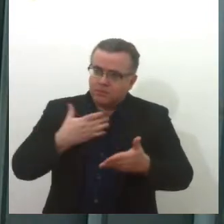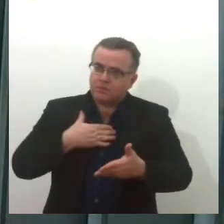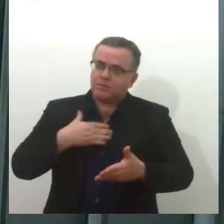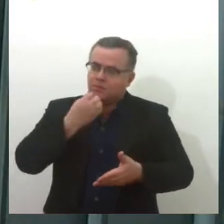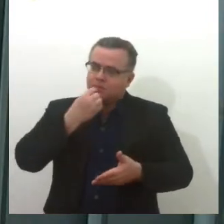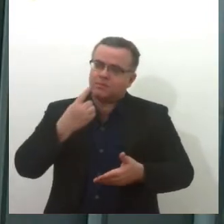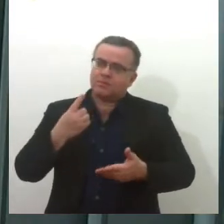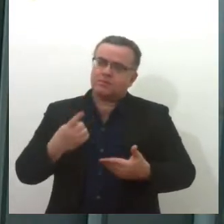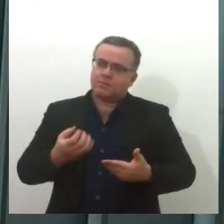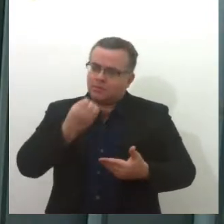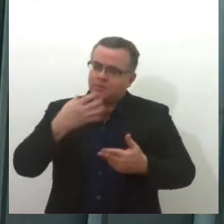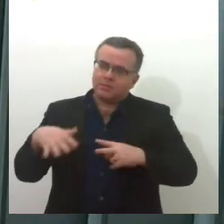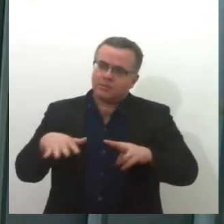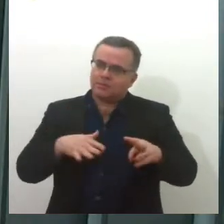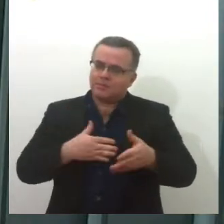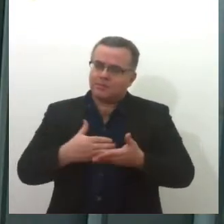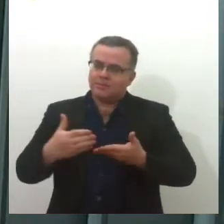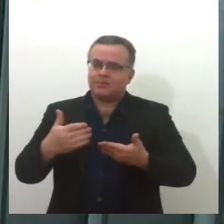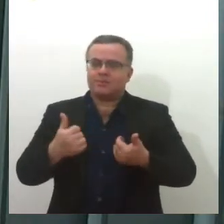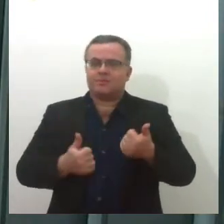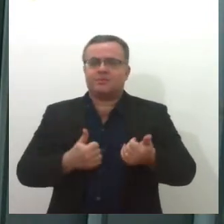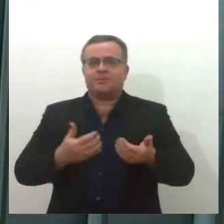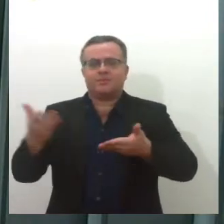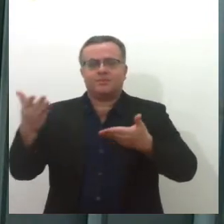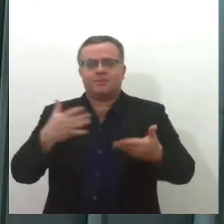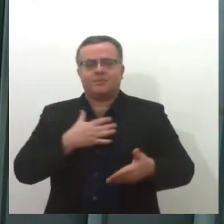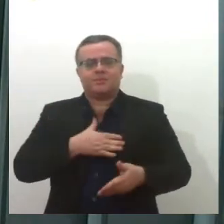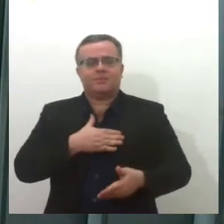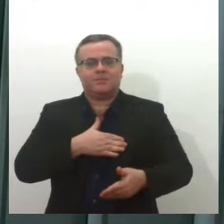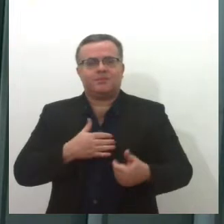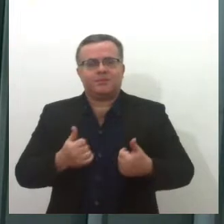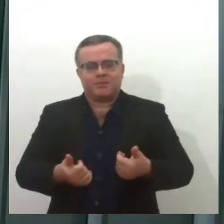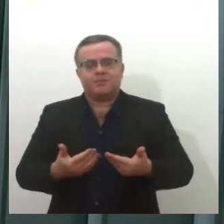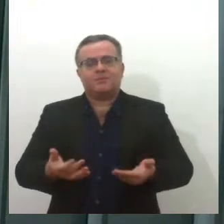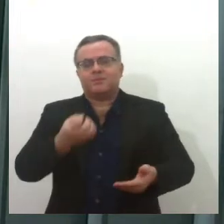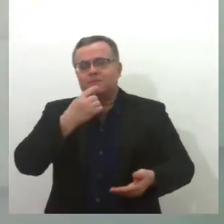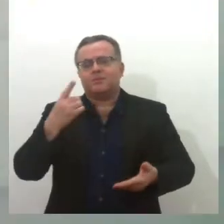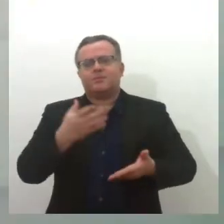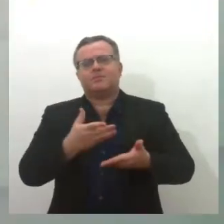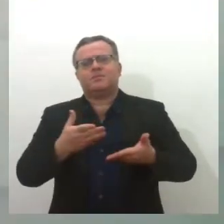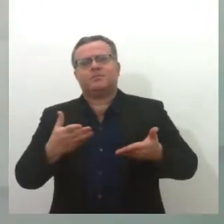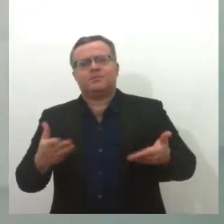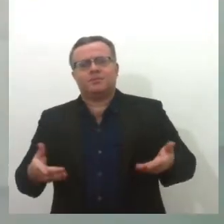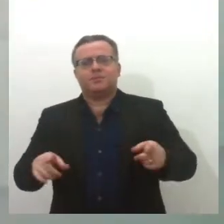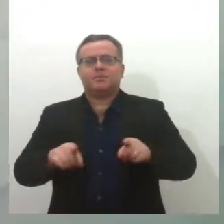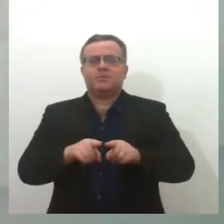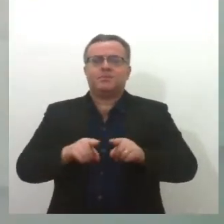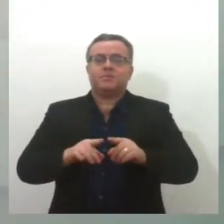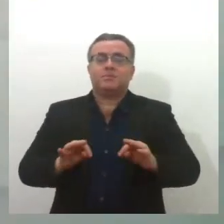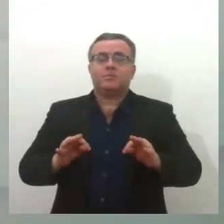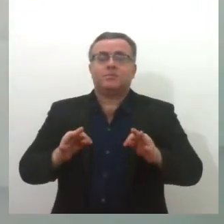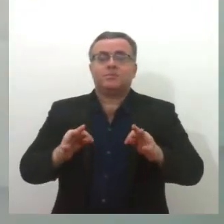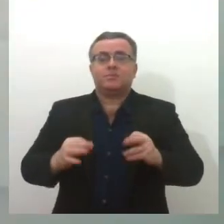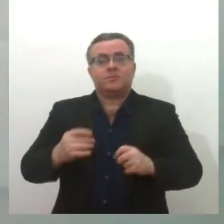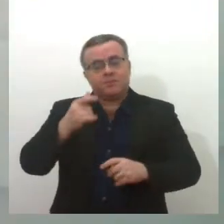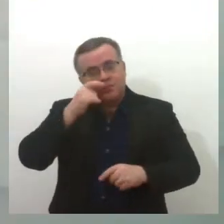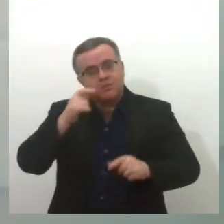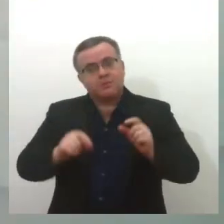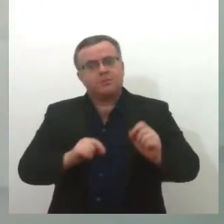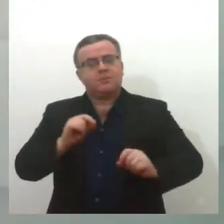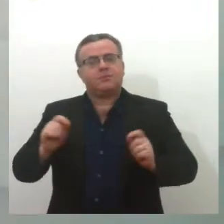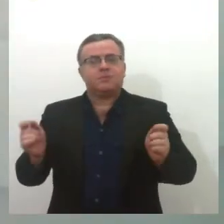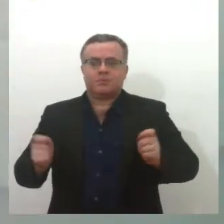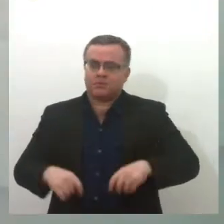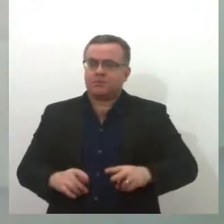dia. Boa semana para você. Seja bem-vindo. Muito bom dia, Denise. Muito bom dia para você que nos acompanha. Denise,